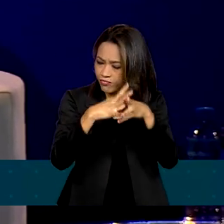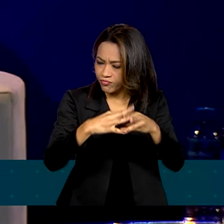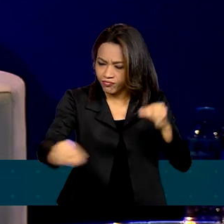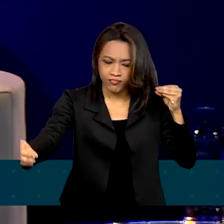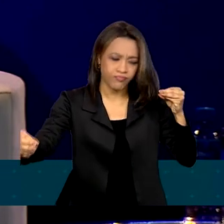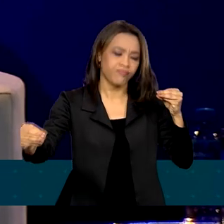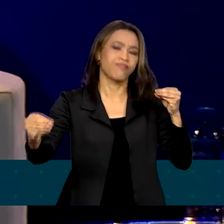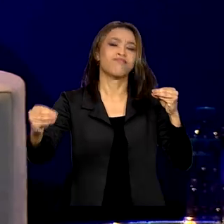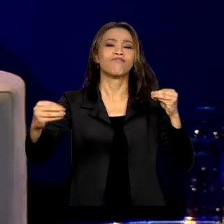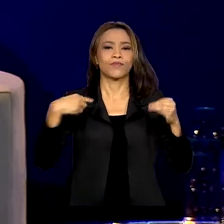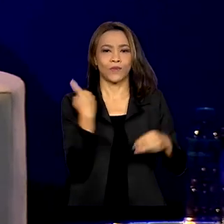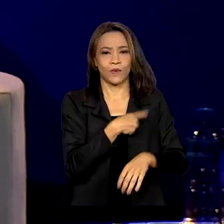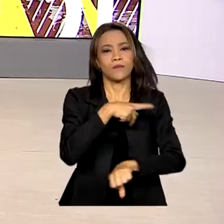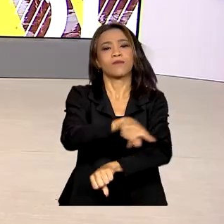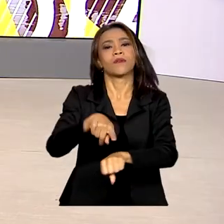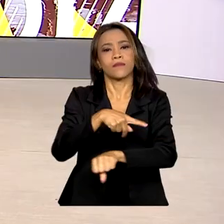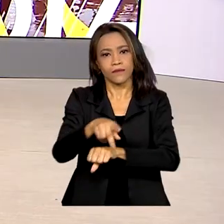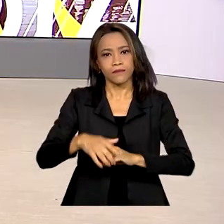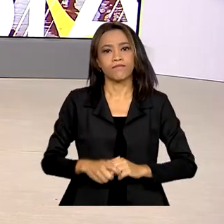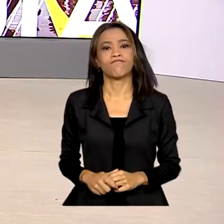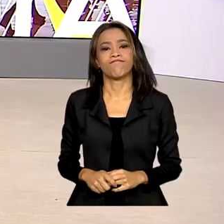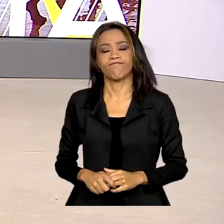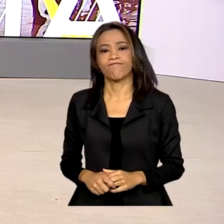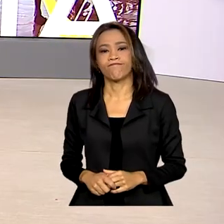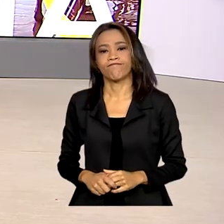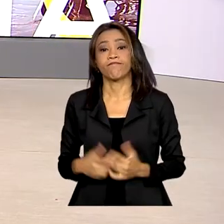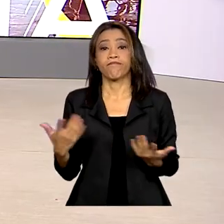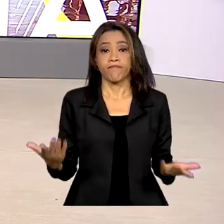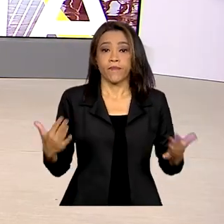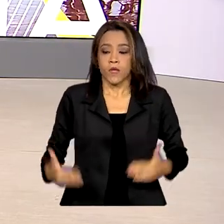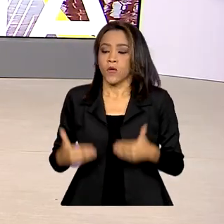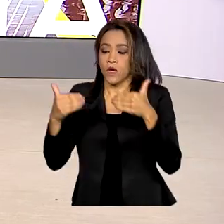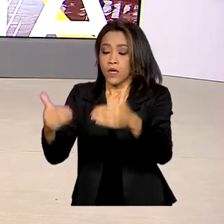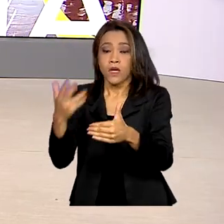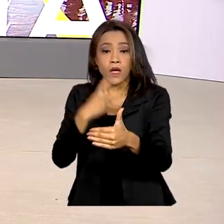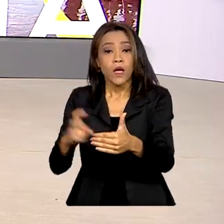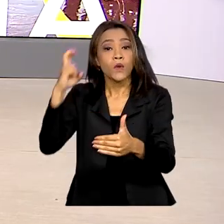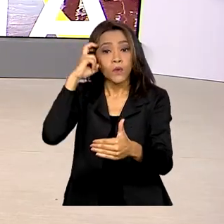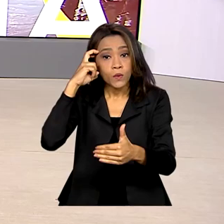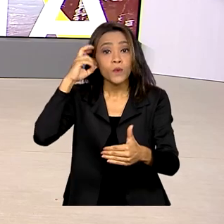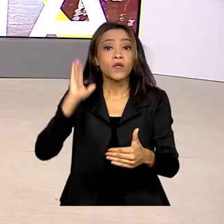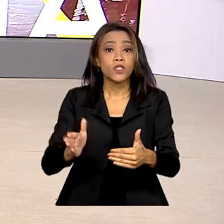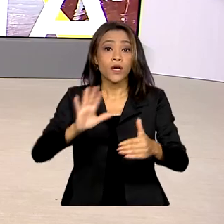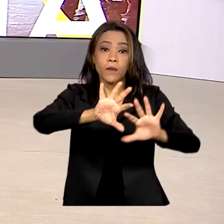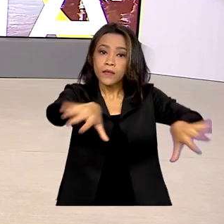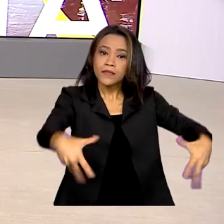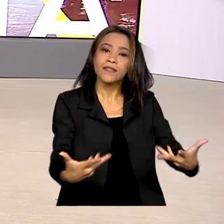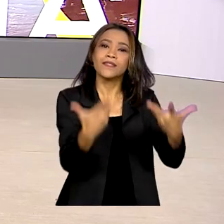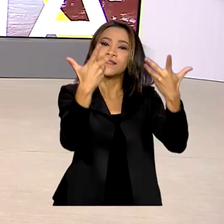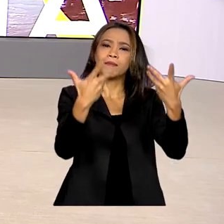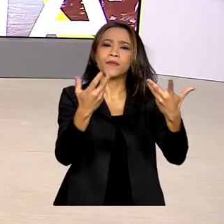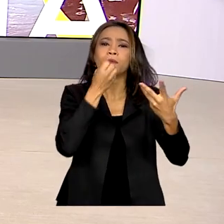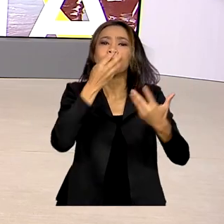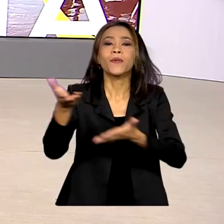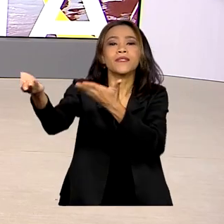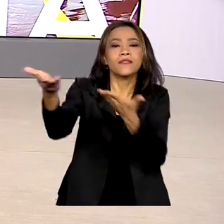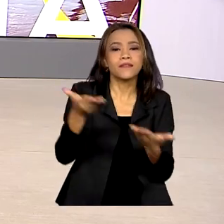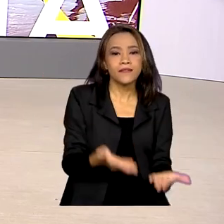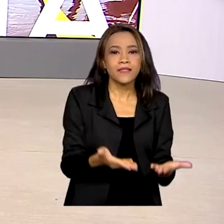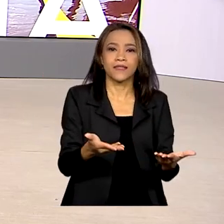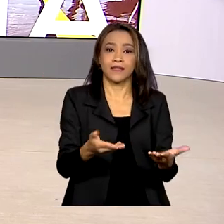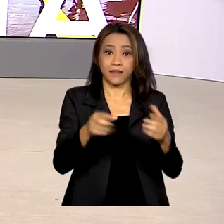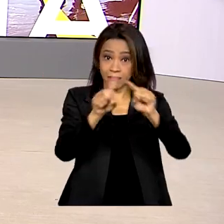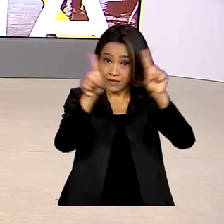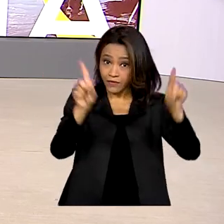ranceníase no nosso país. O Ministério da Cultura realizou uma cerimônia de boas-vindas para receber